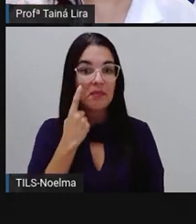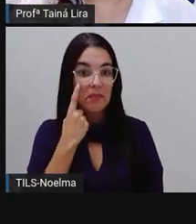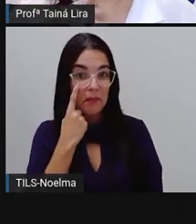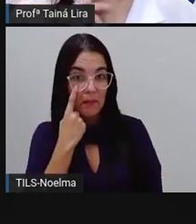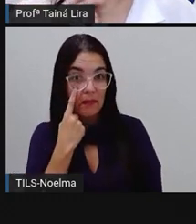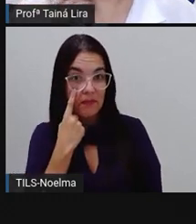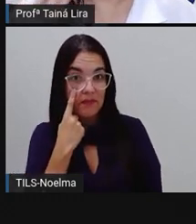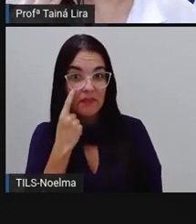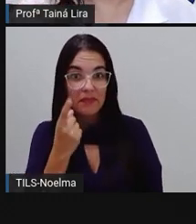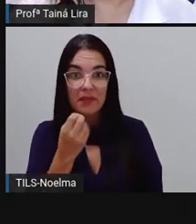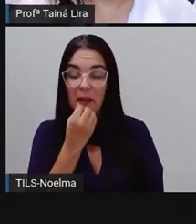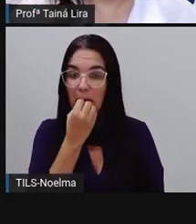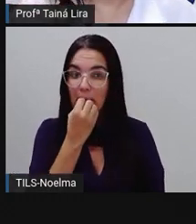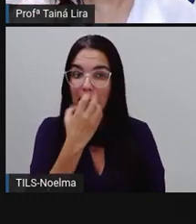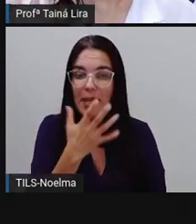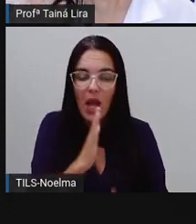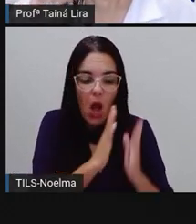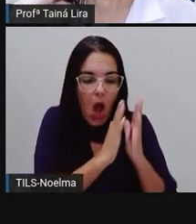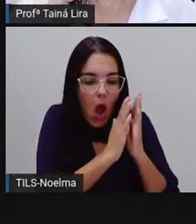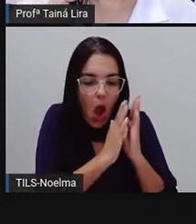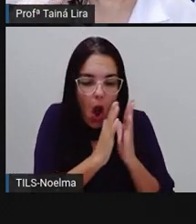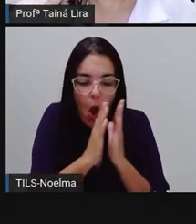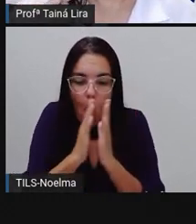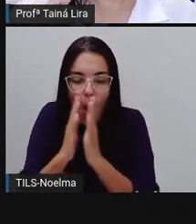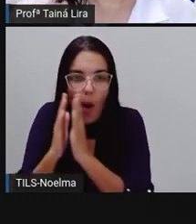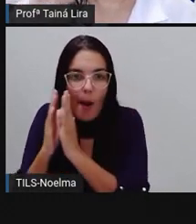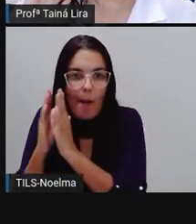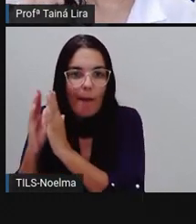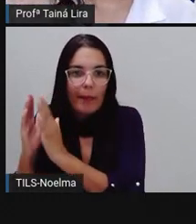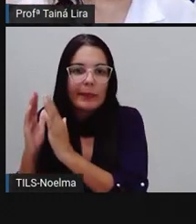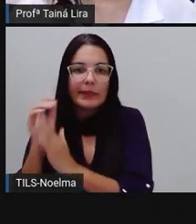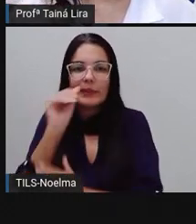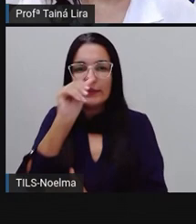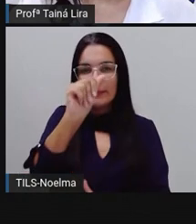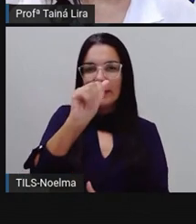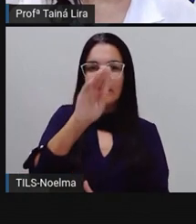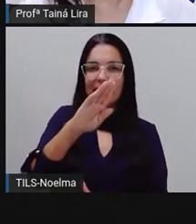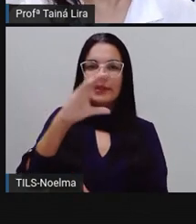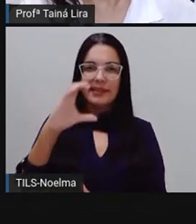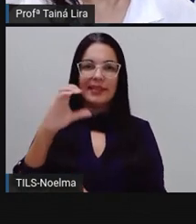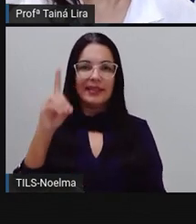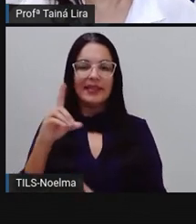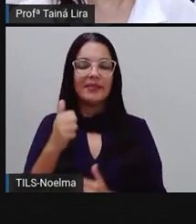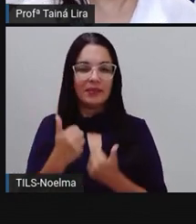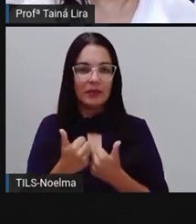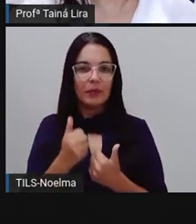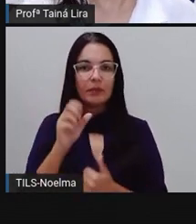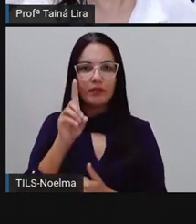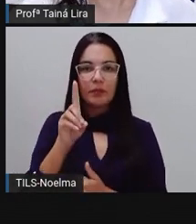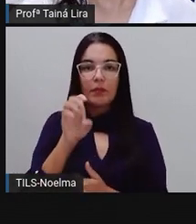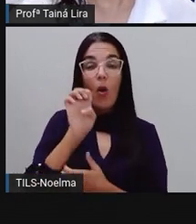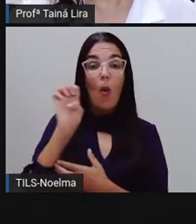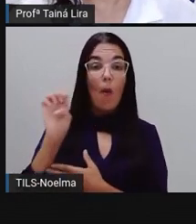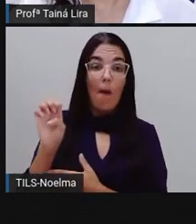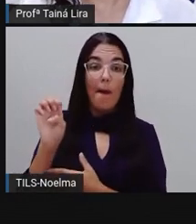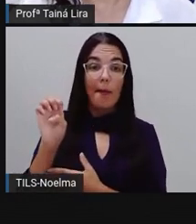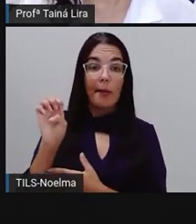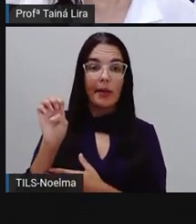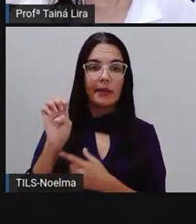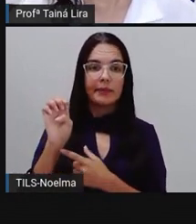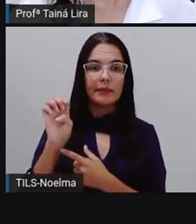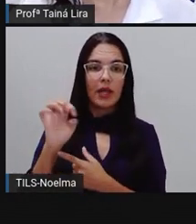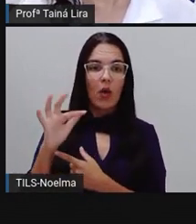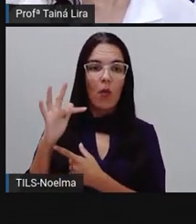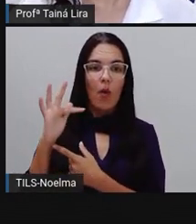segundo ano tá bem na ordem do alfabeto mesmo, tá? Ó, o D, o E,